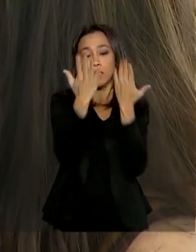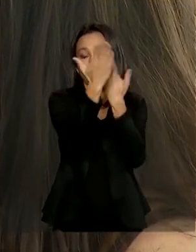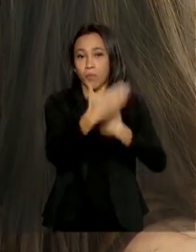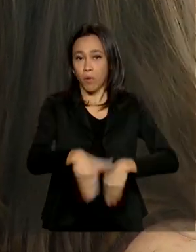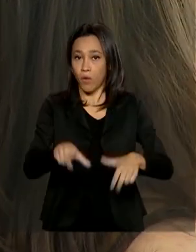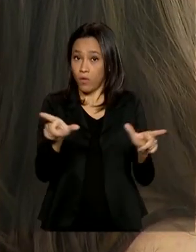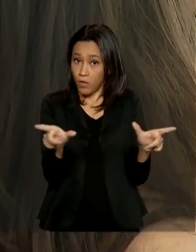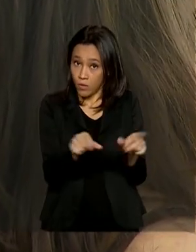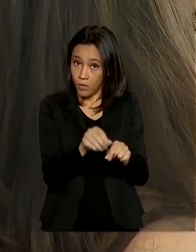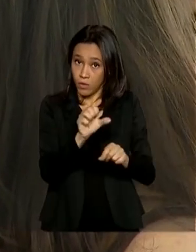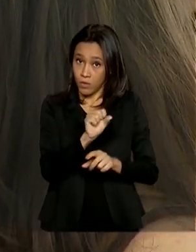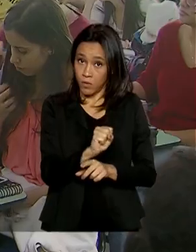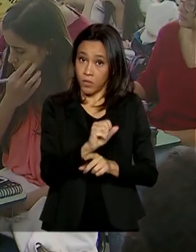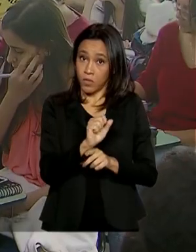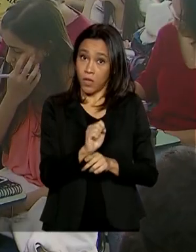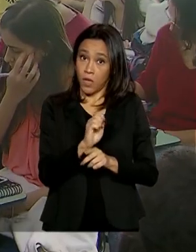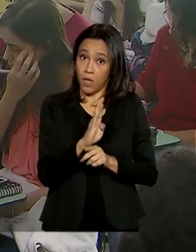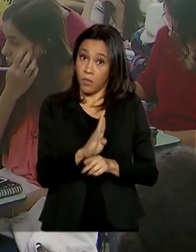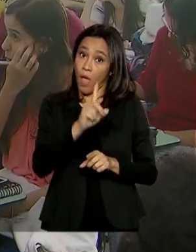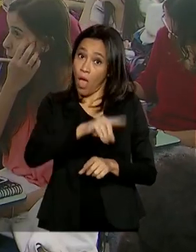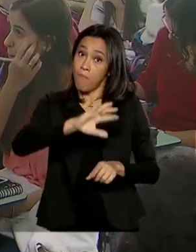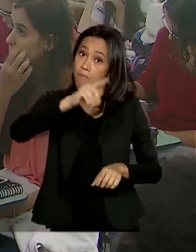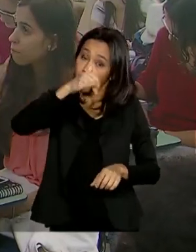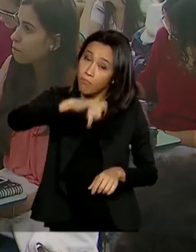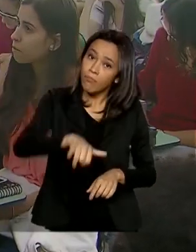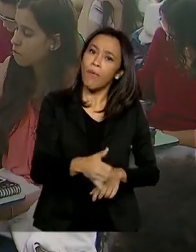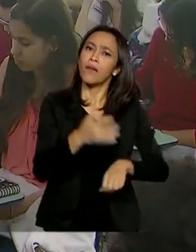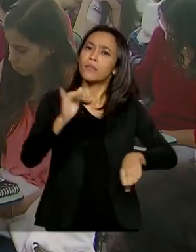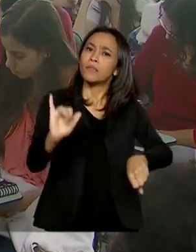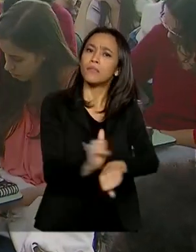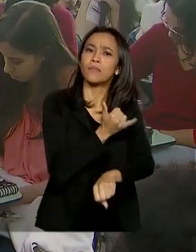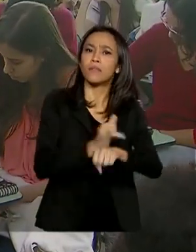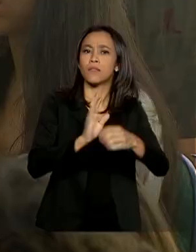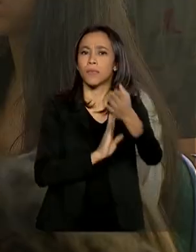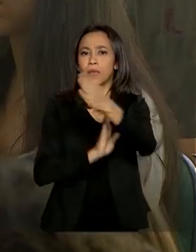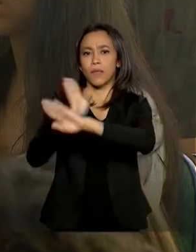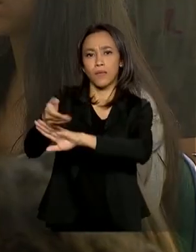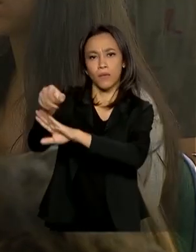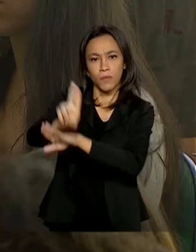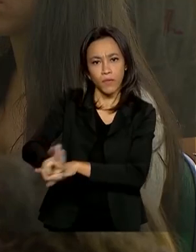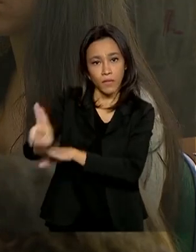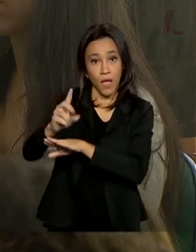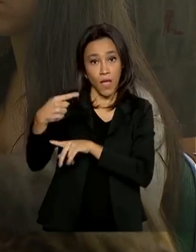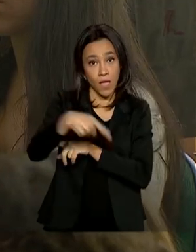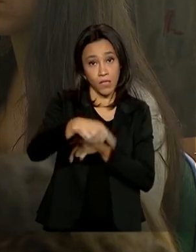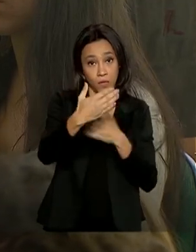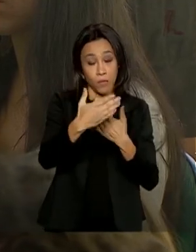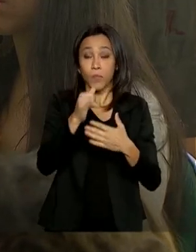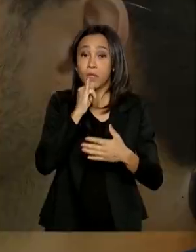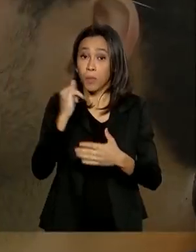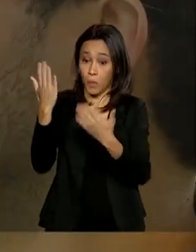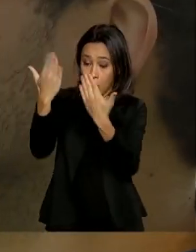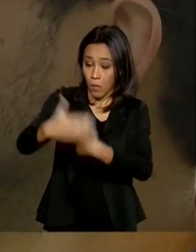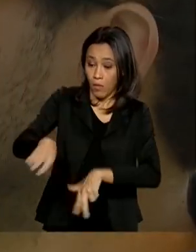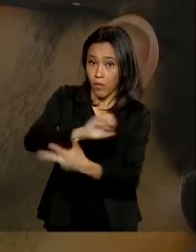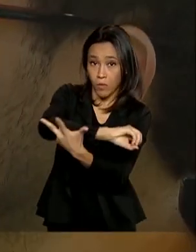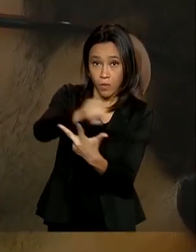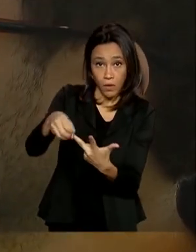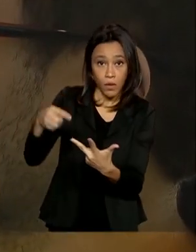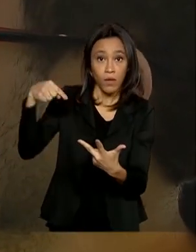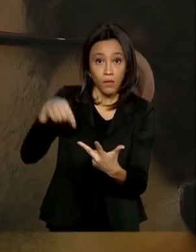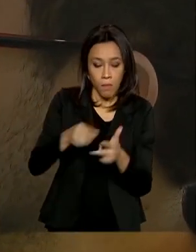passa a ser mais uma possibilidade de acesso ao ensino superior. O Exame Nacional do Ensino Médio, o Enem